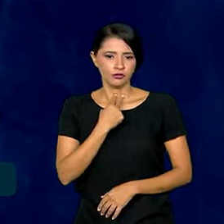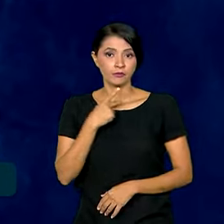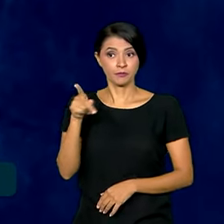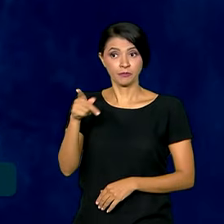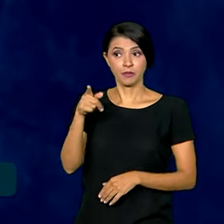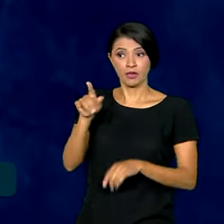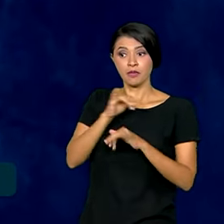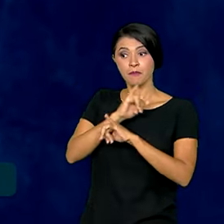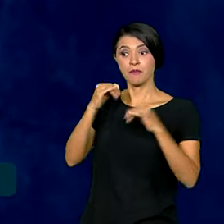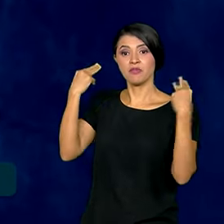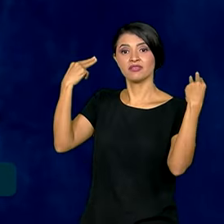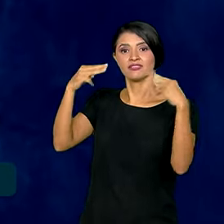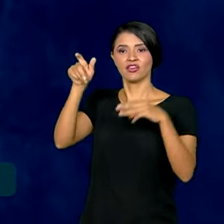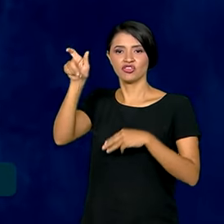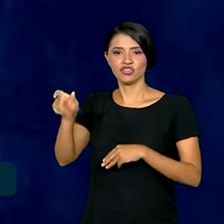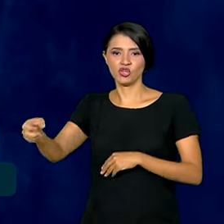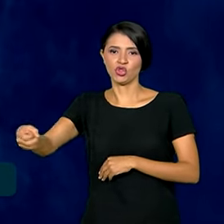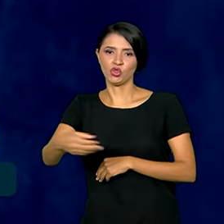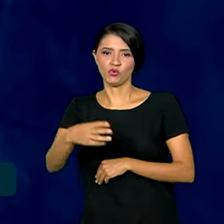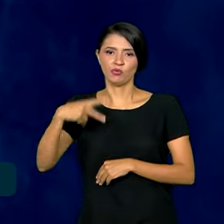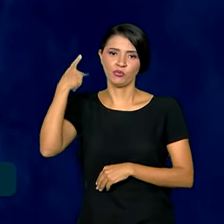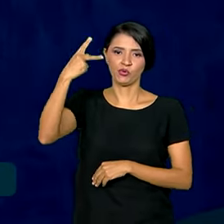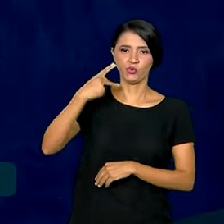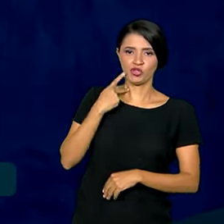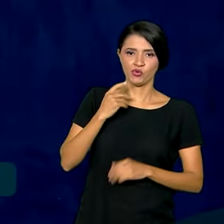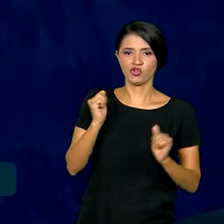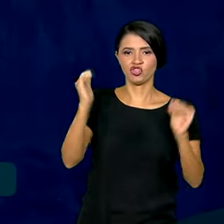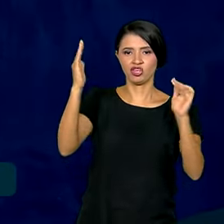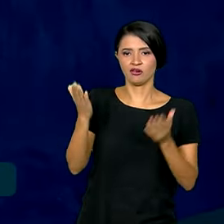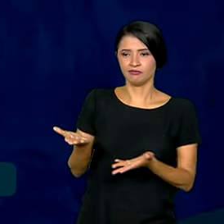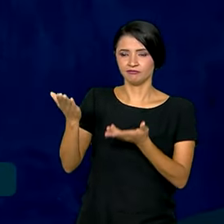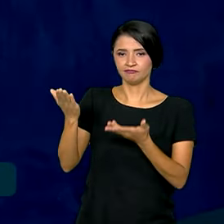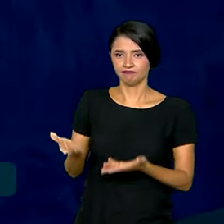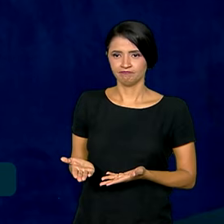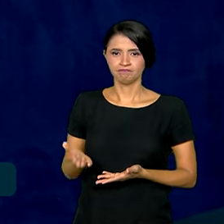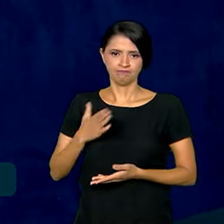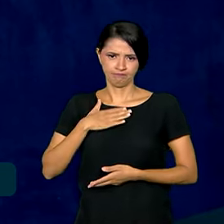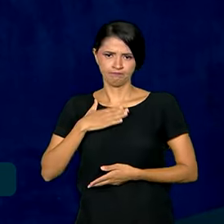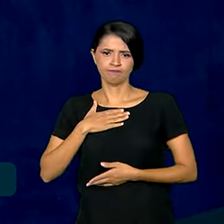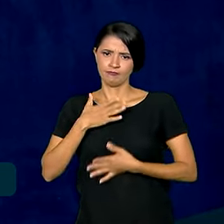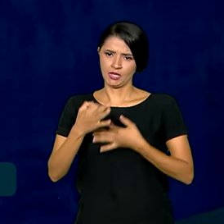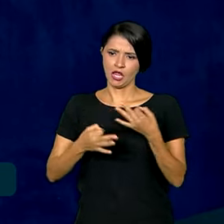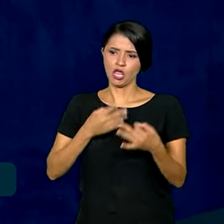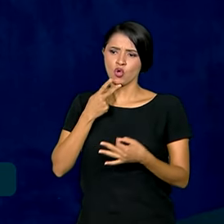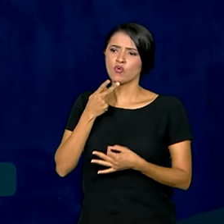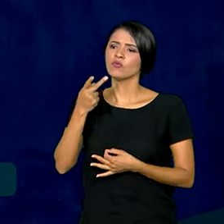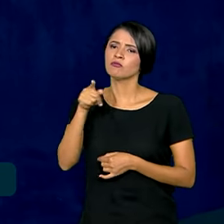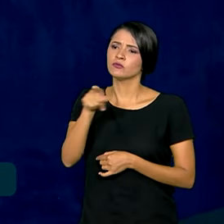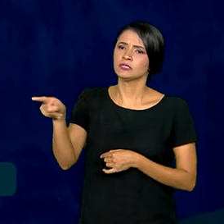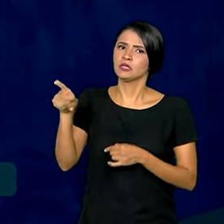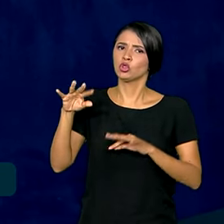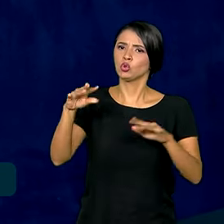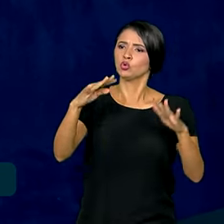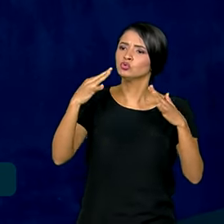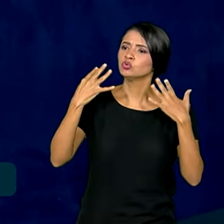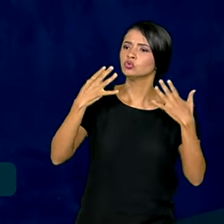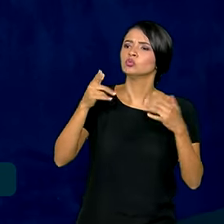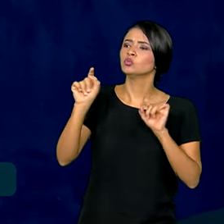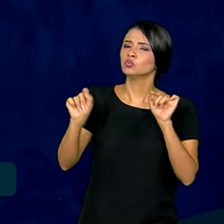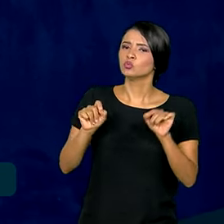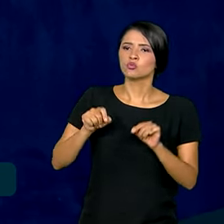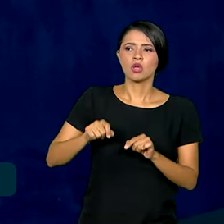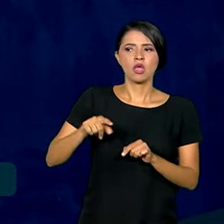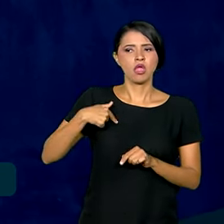mensagem ao novo procurador-geral da República. Da minha parte, eu quero te dizer publicamente, nunca